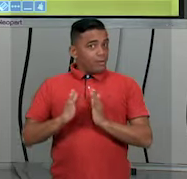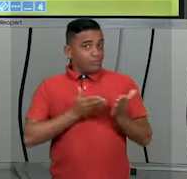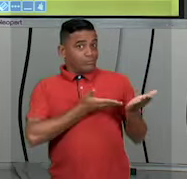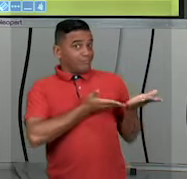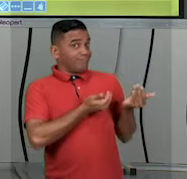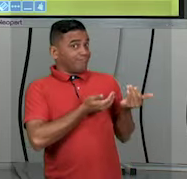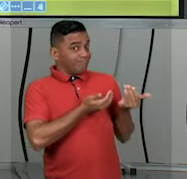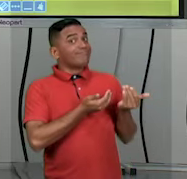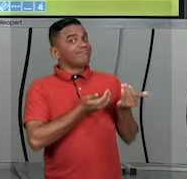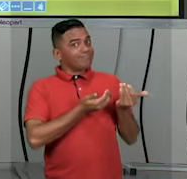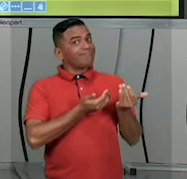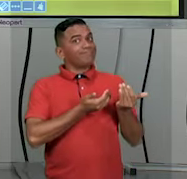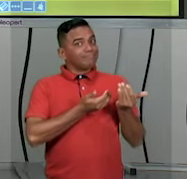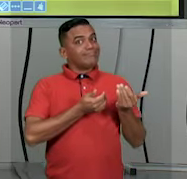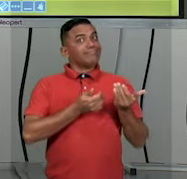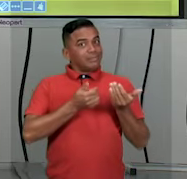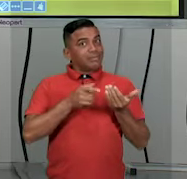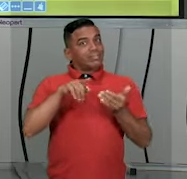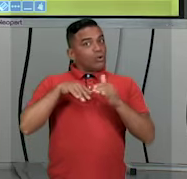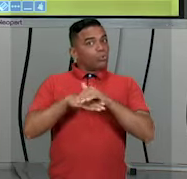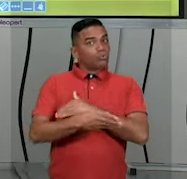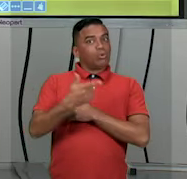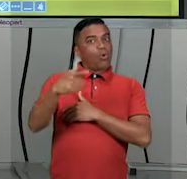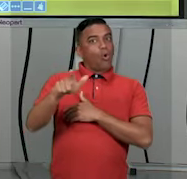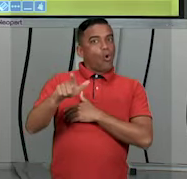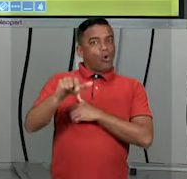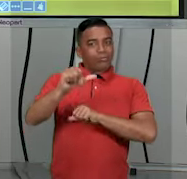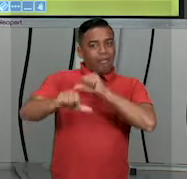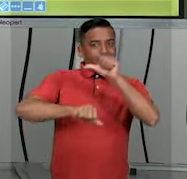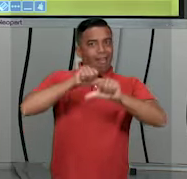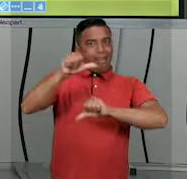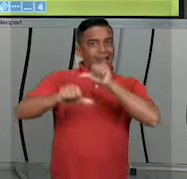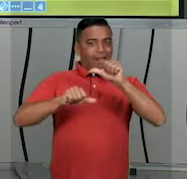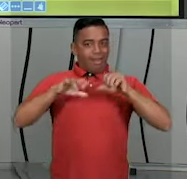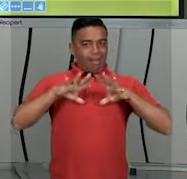que desenvolver novos hábitos de higiene.